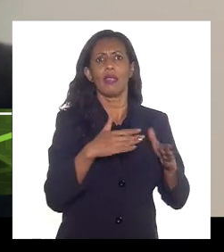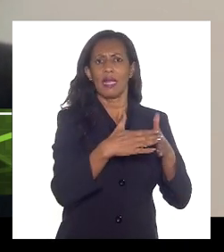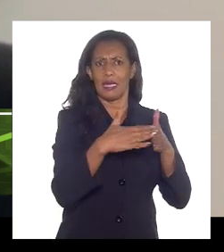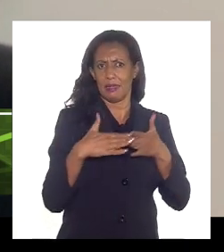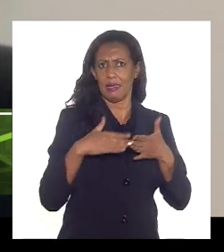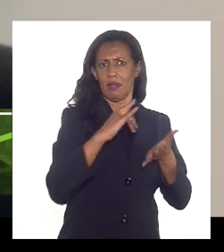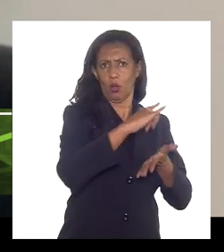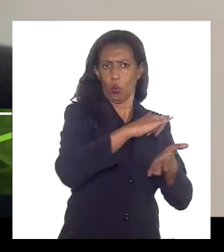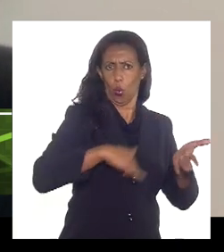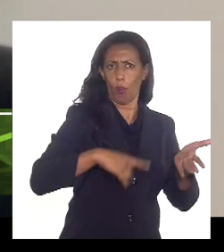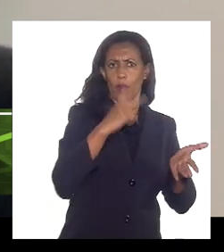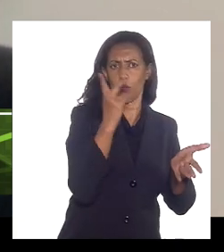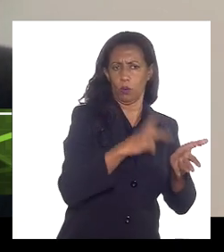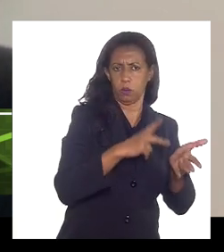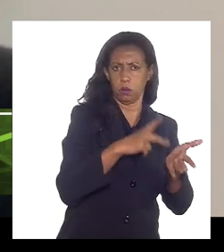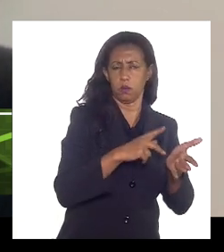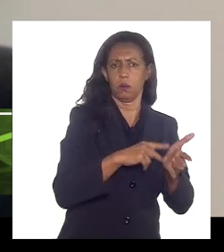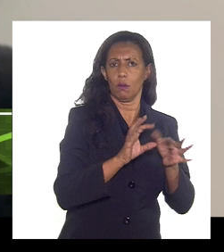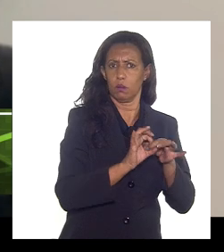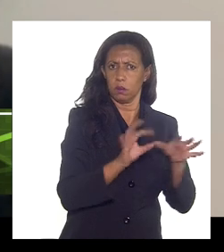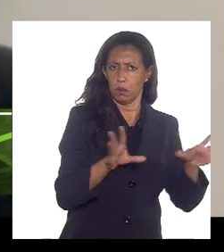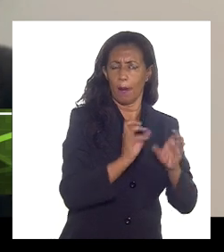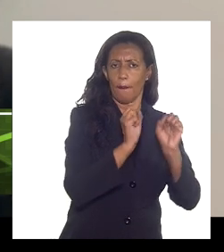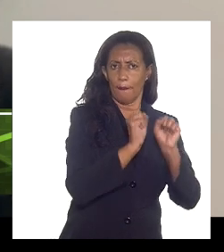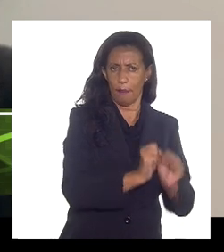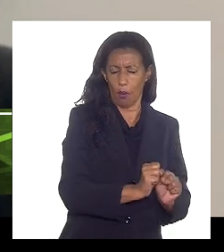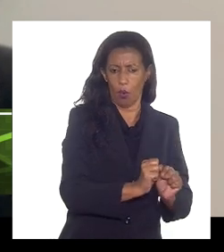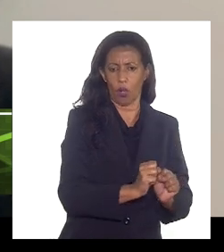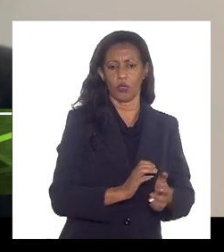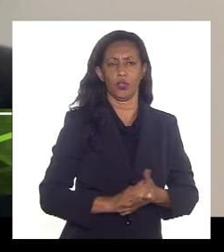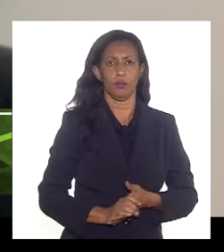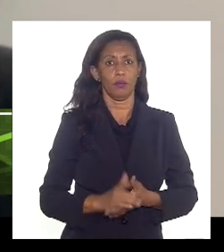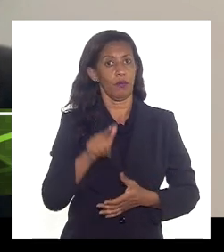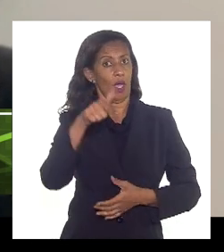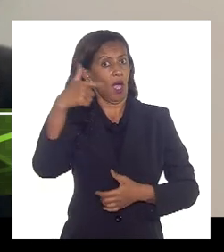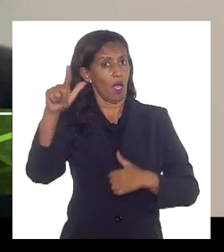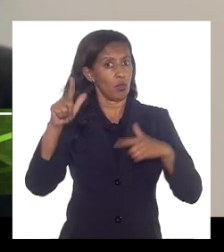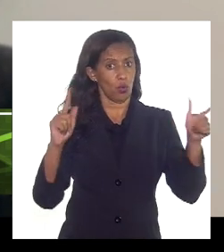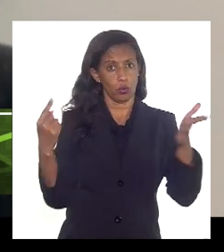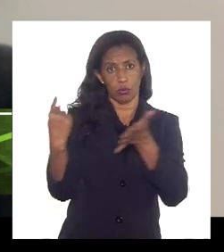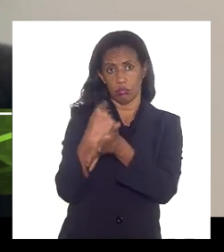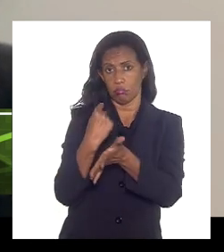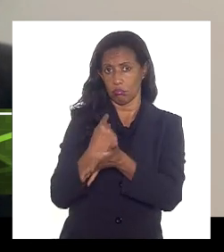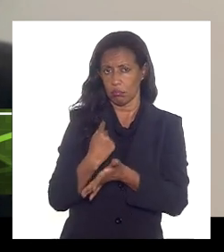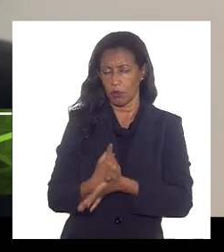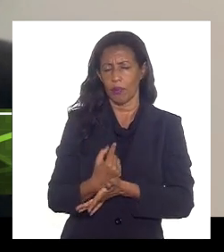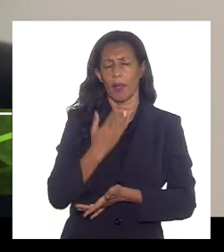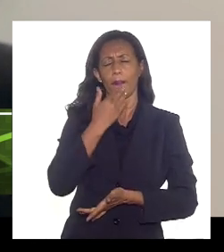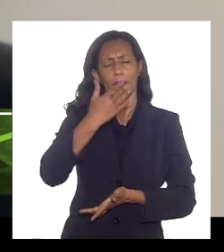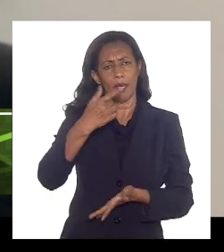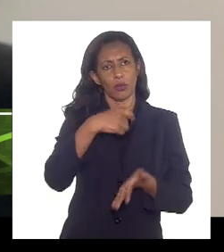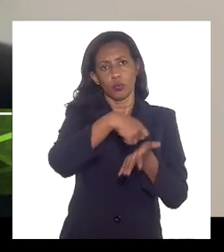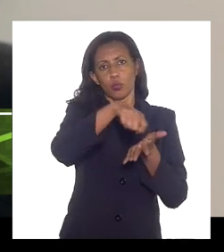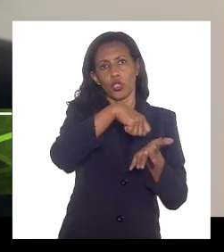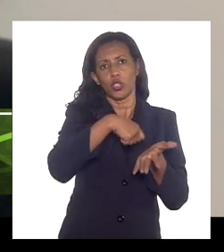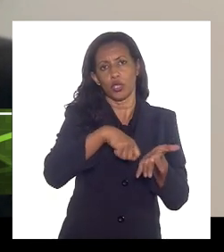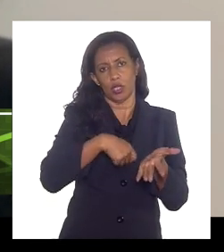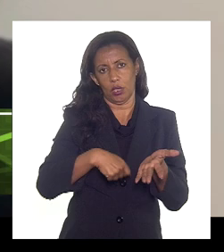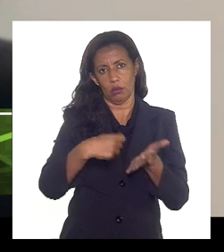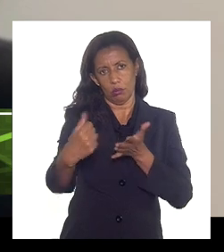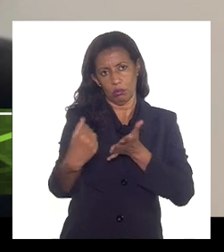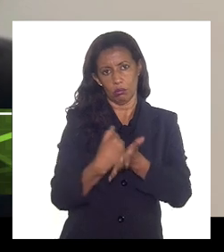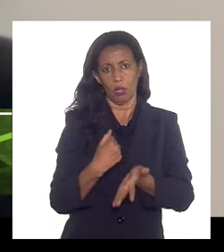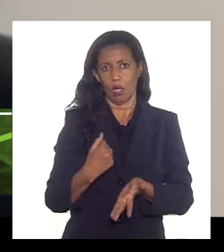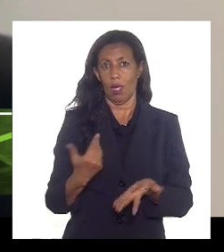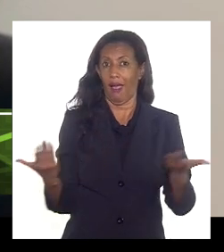esse uso as demais perguntas eu pediria que então seja encaminhado porque normalmente não